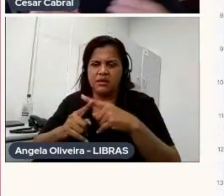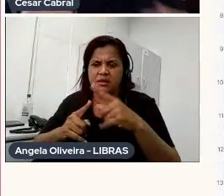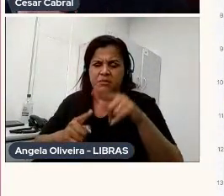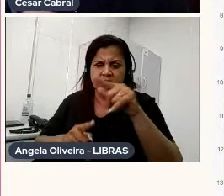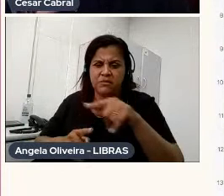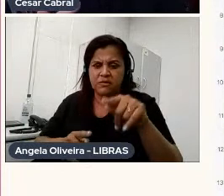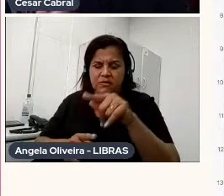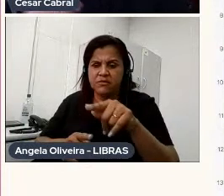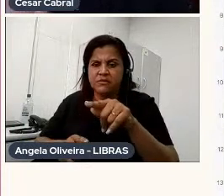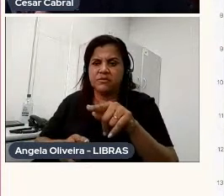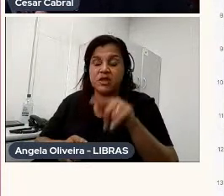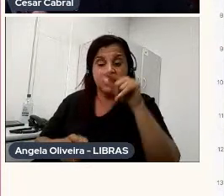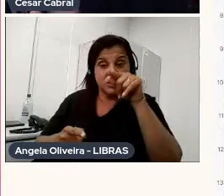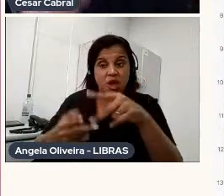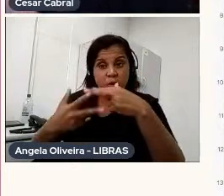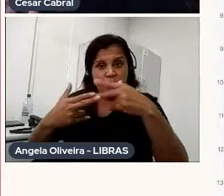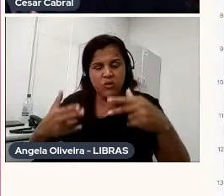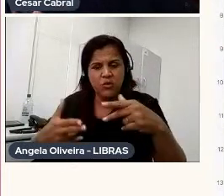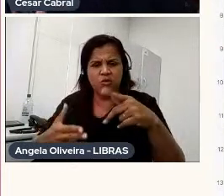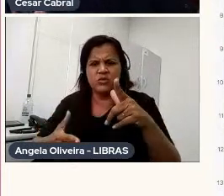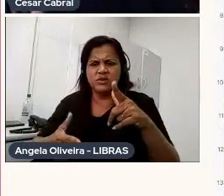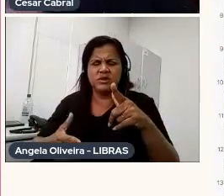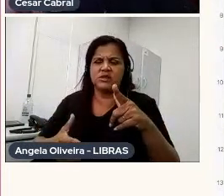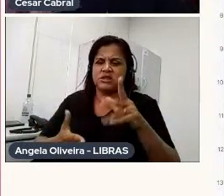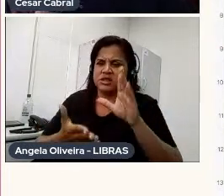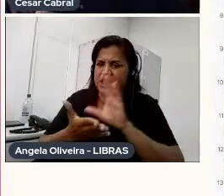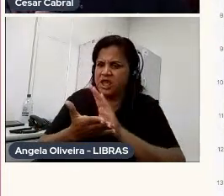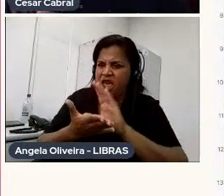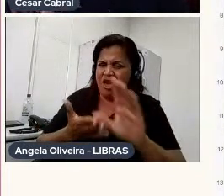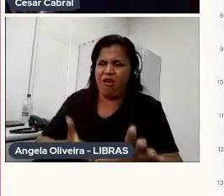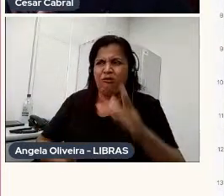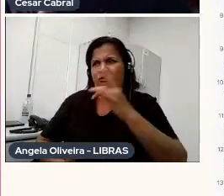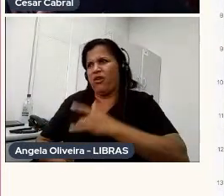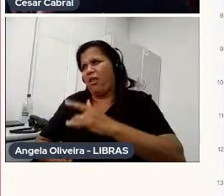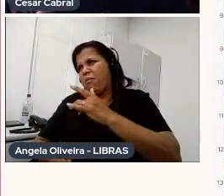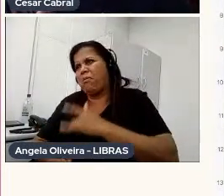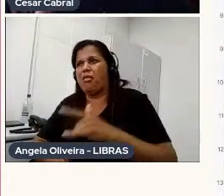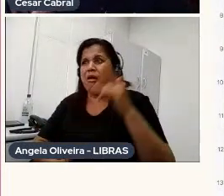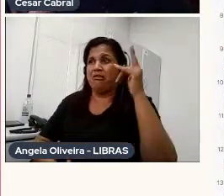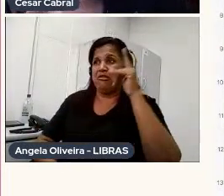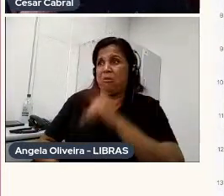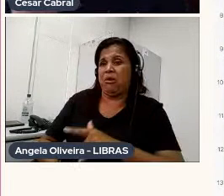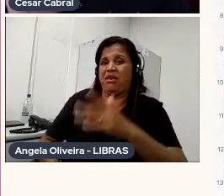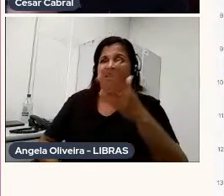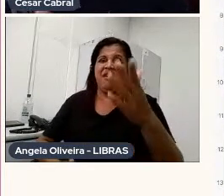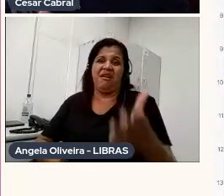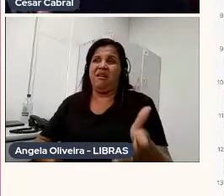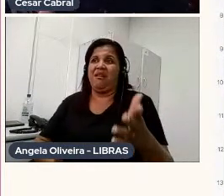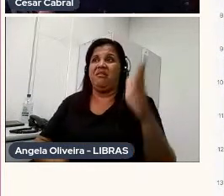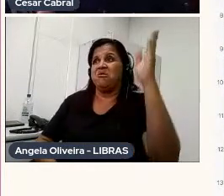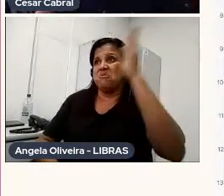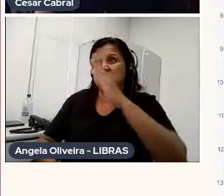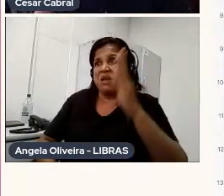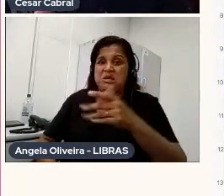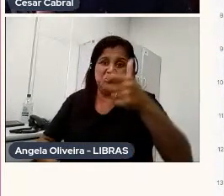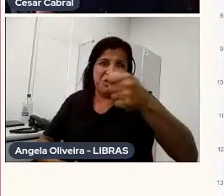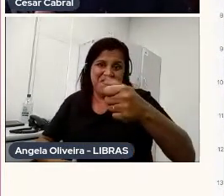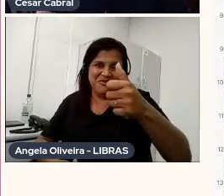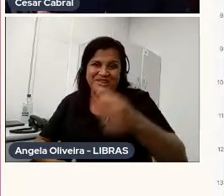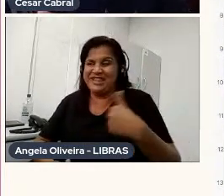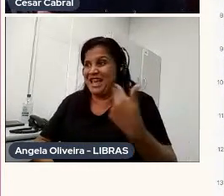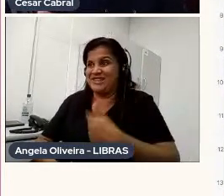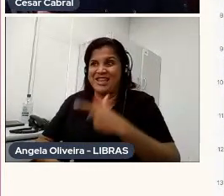se é uma coisa que, sei lá, você não tem recurso, eu fico lamentando, ah, se eu ganhasse um edital, o Brasil tá fudido, a gente não tem mais